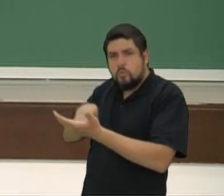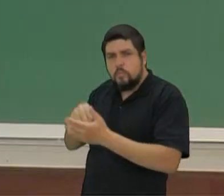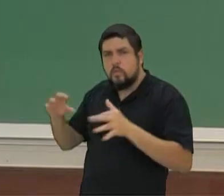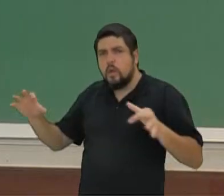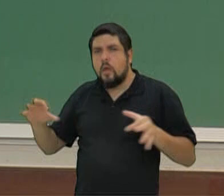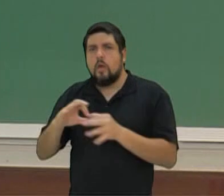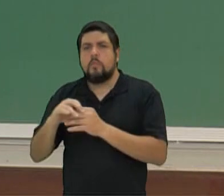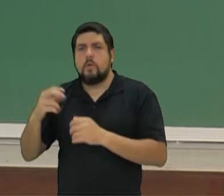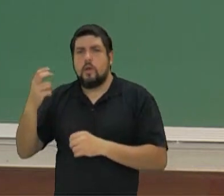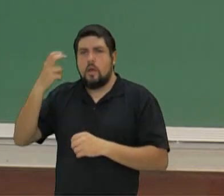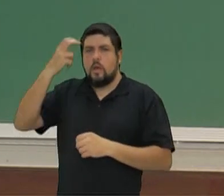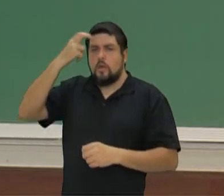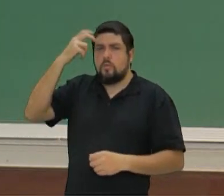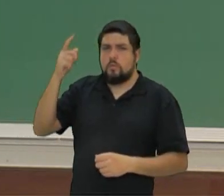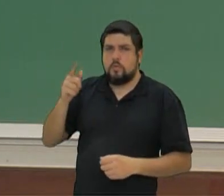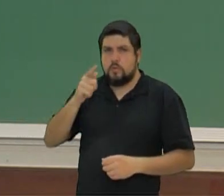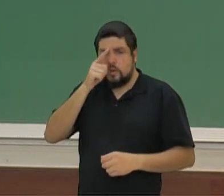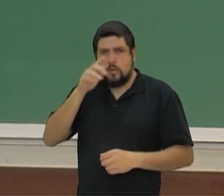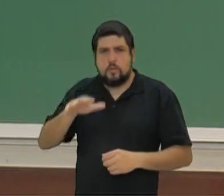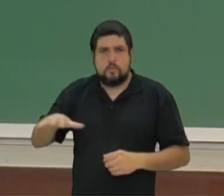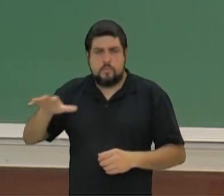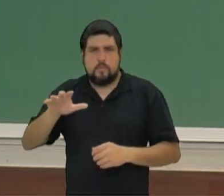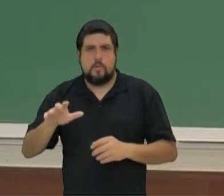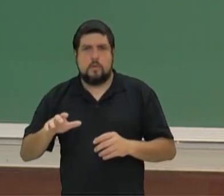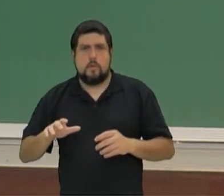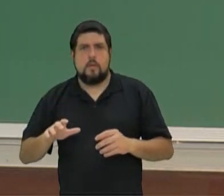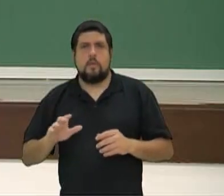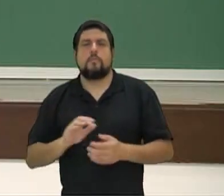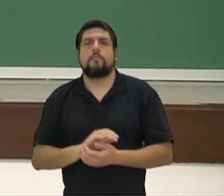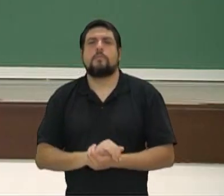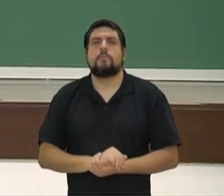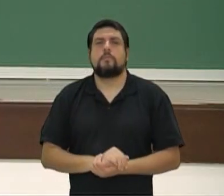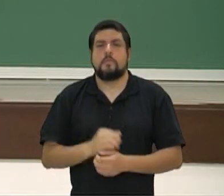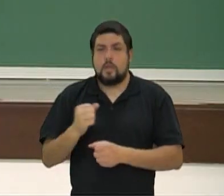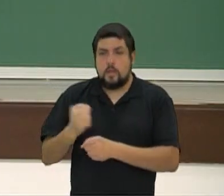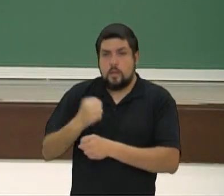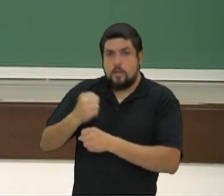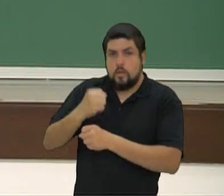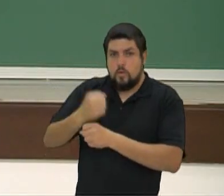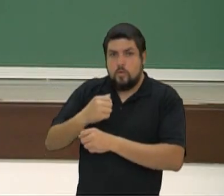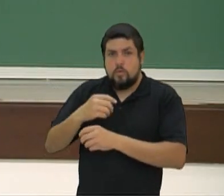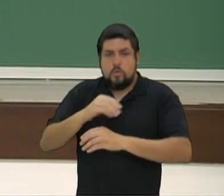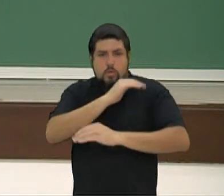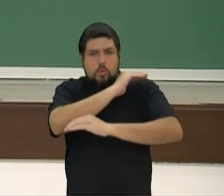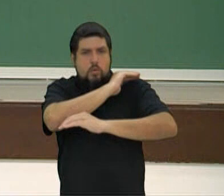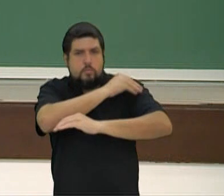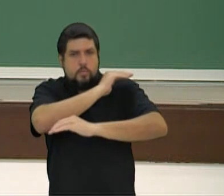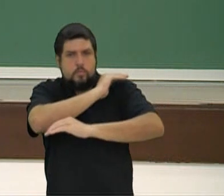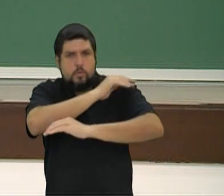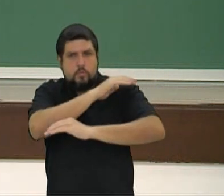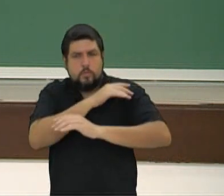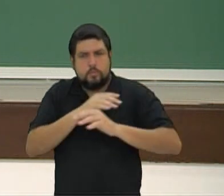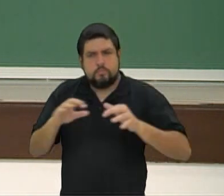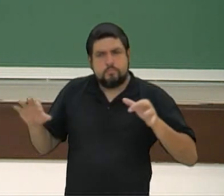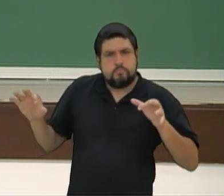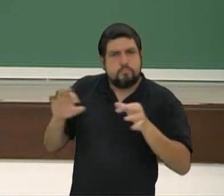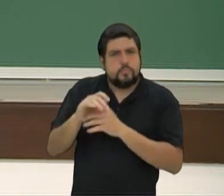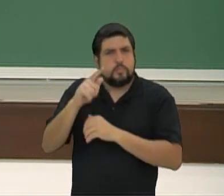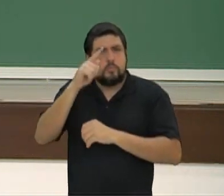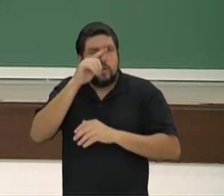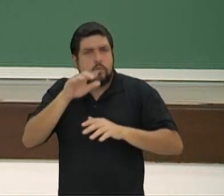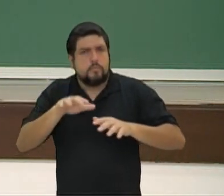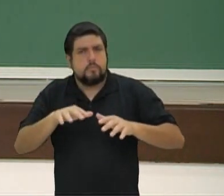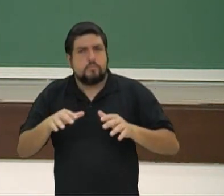a, não tem nada a ver com o nosso tema, relacionada à arquitetura polonesa da imigração aqui no Brasil. Só estou